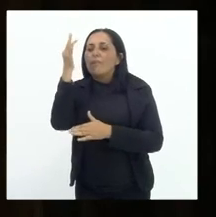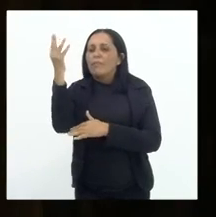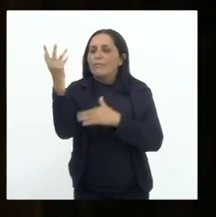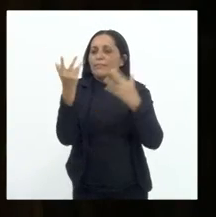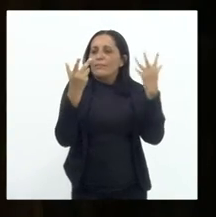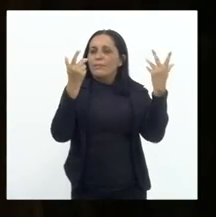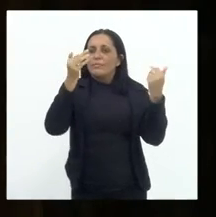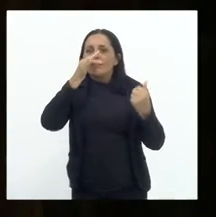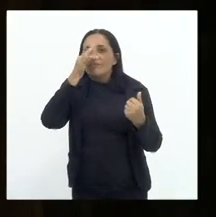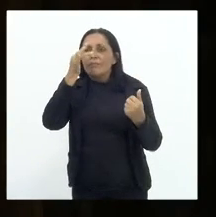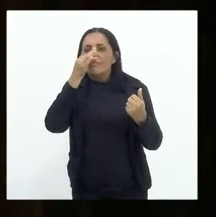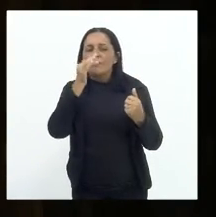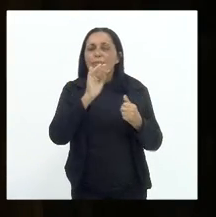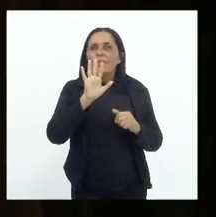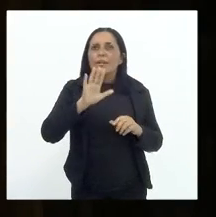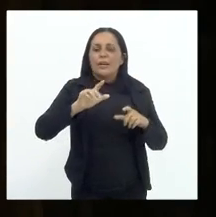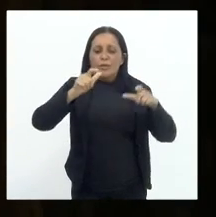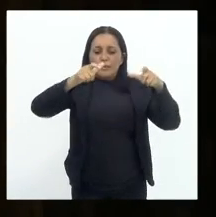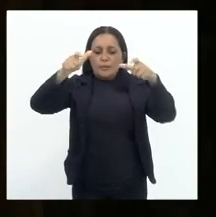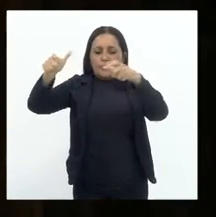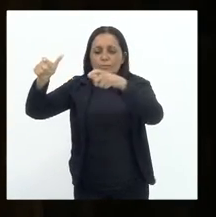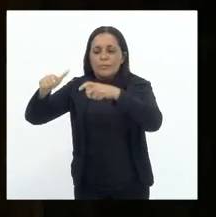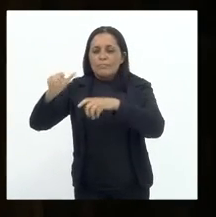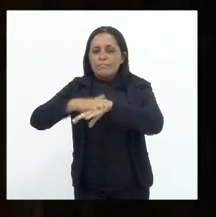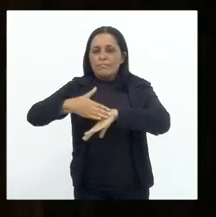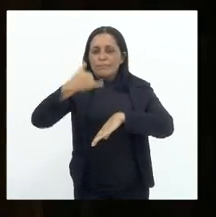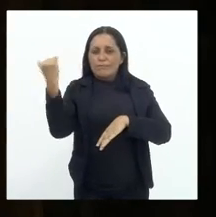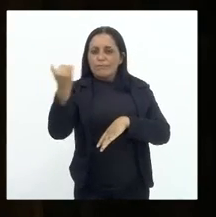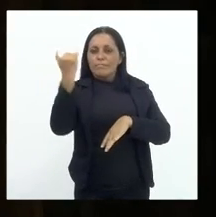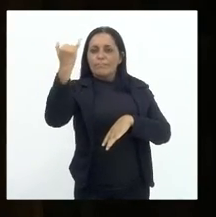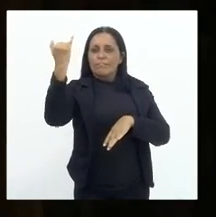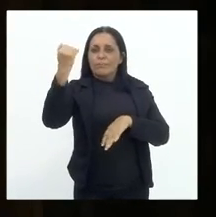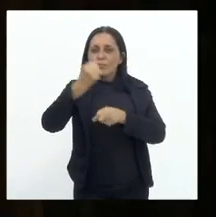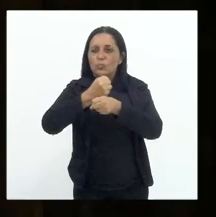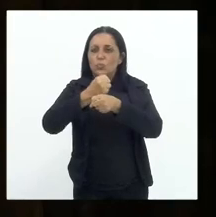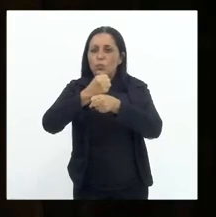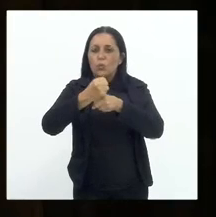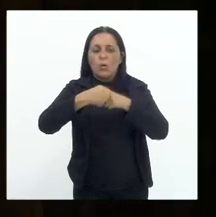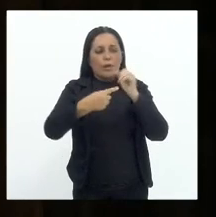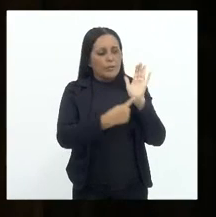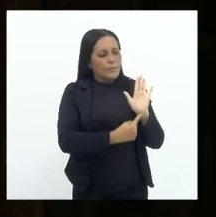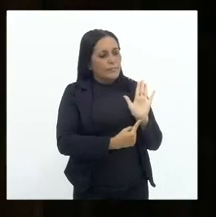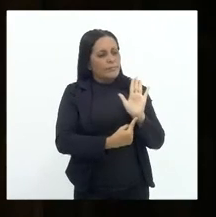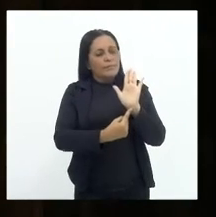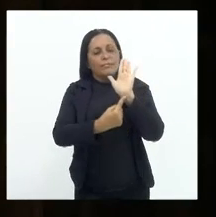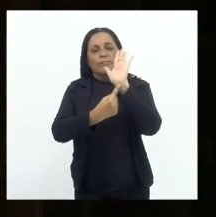estação do ano importantíssima, que pronuncia,